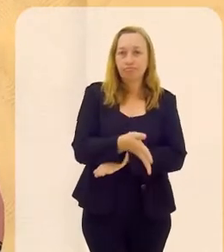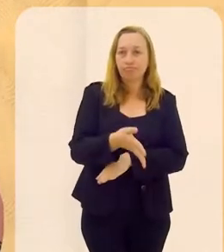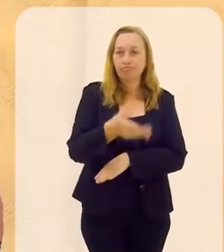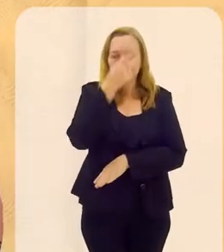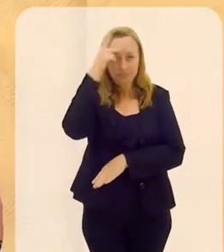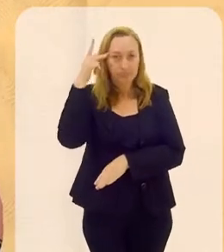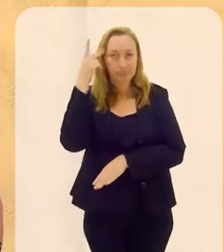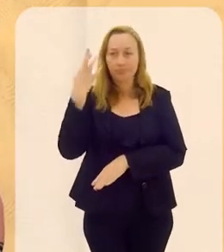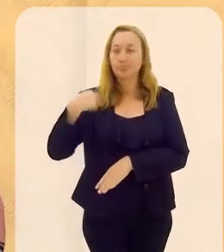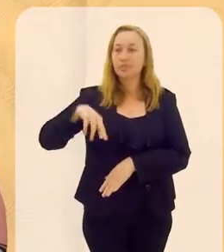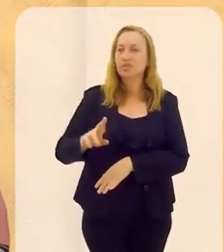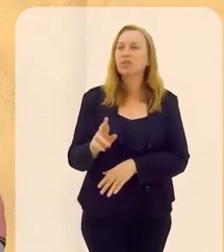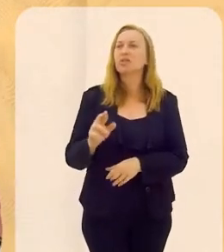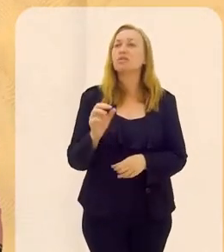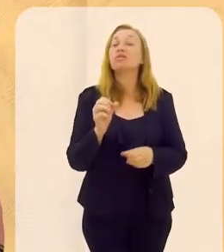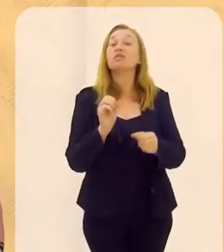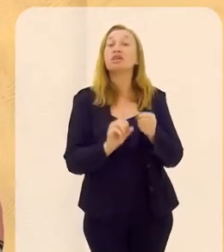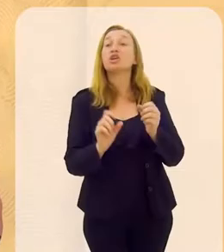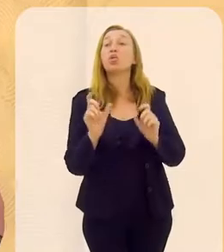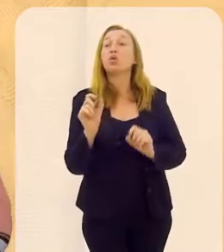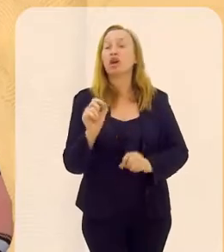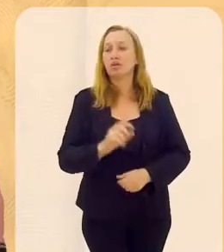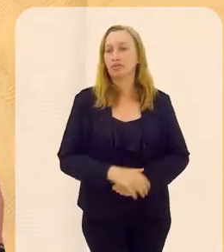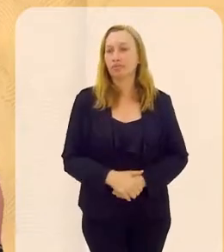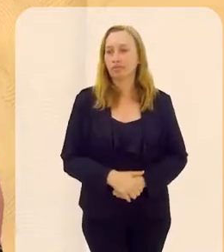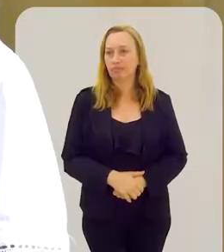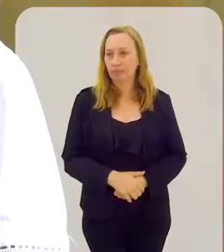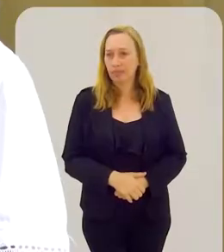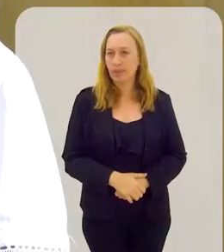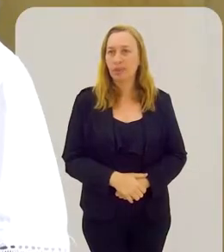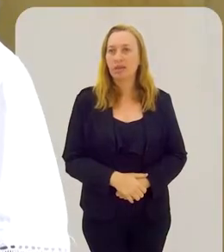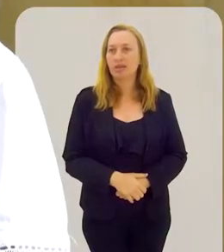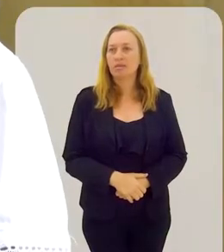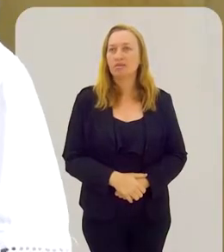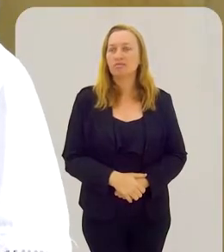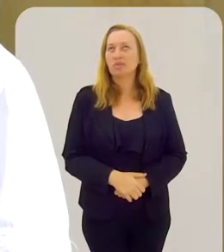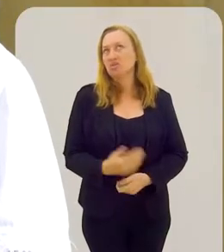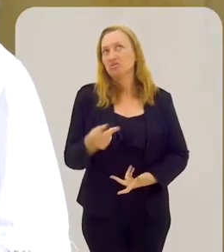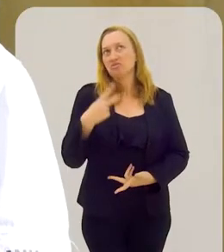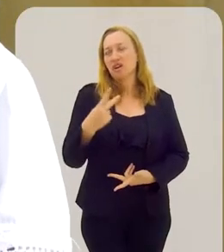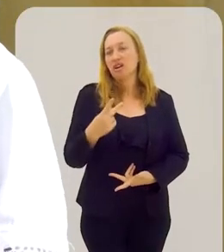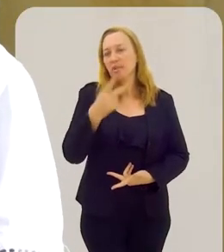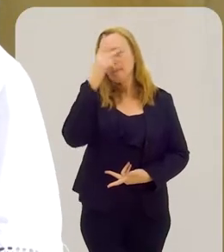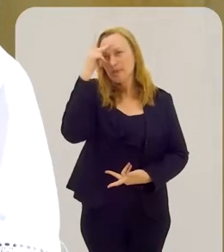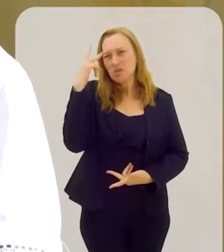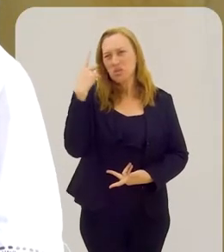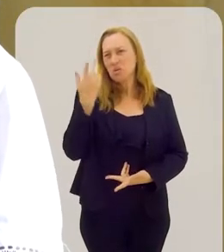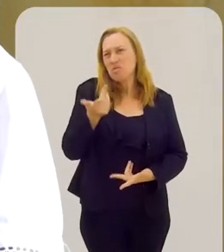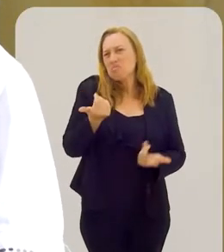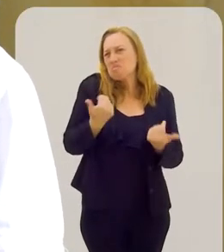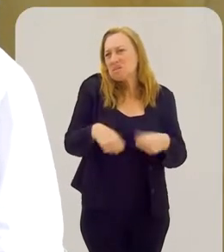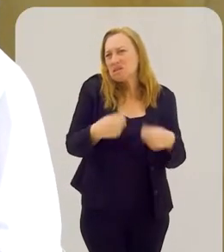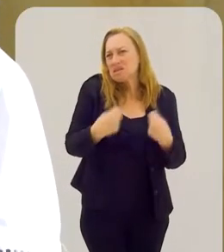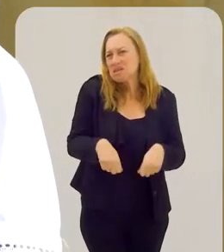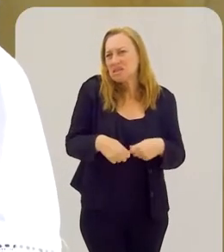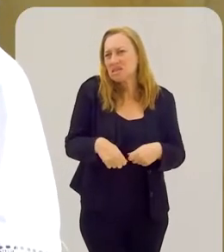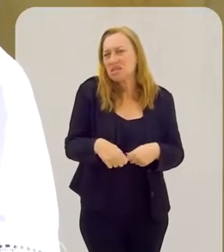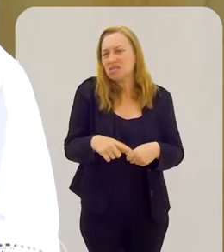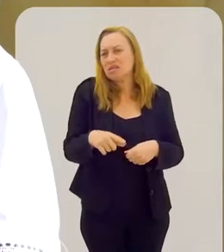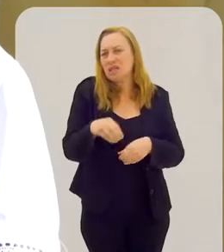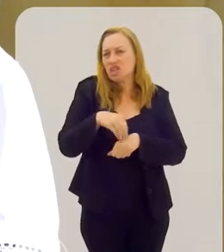entrar para a religião, o que ela deve fazer? Eu não digo que a pessoa precise